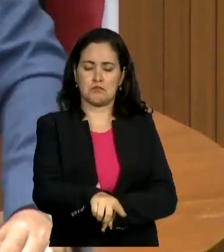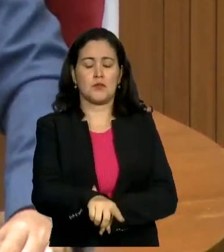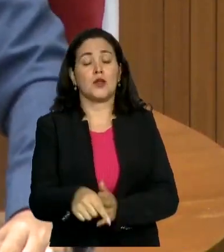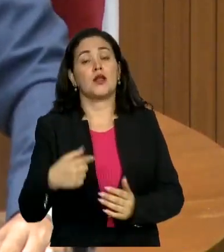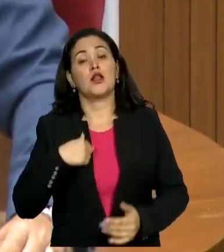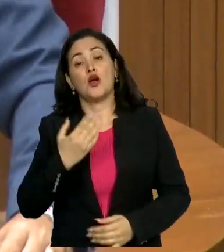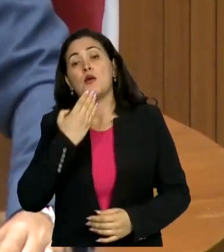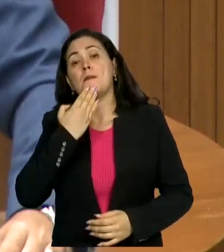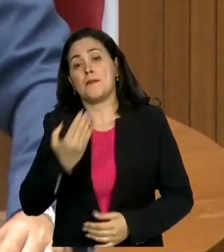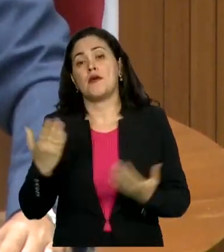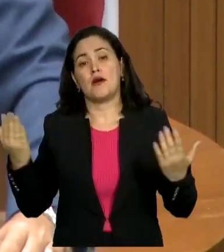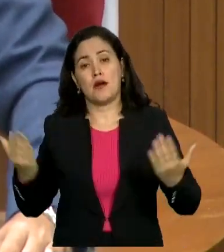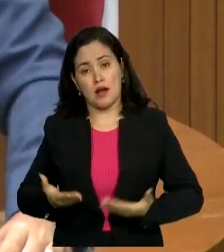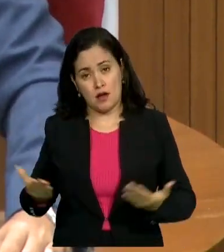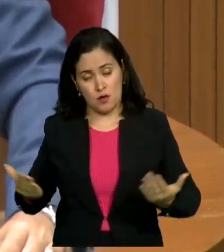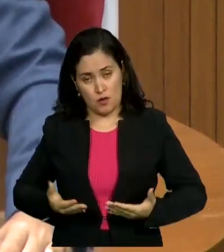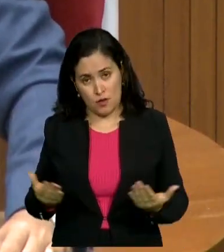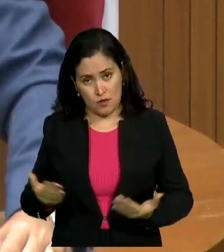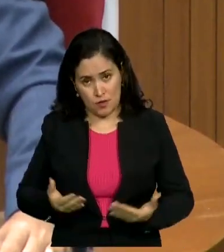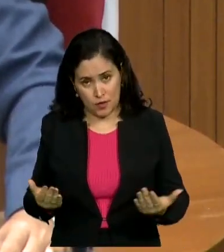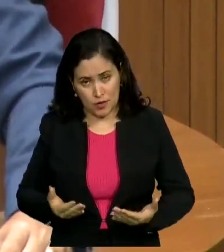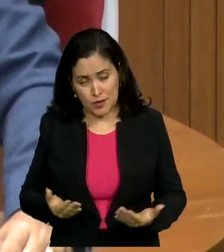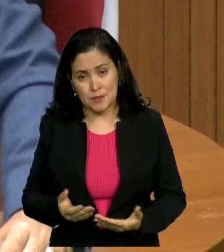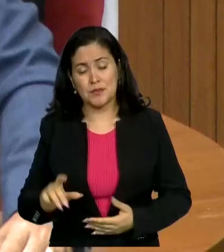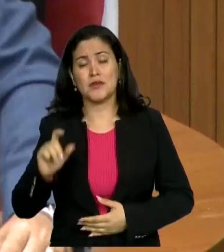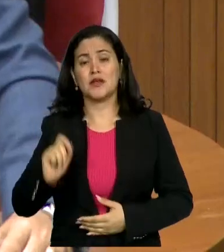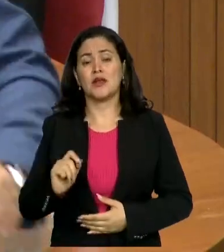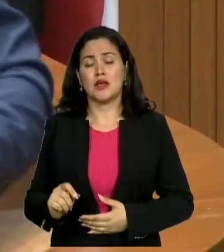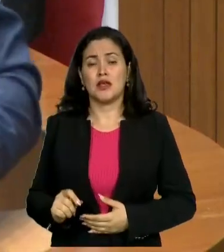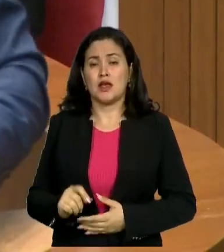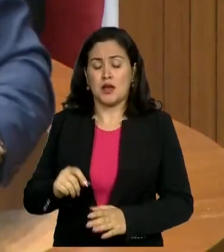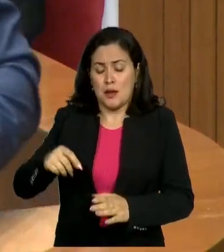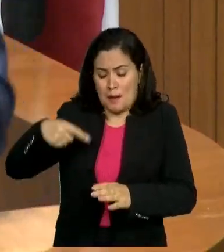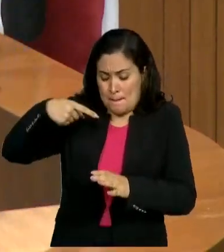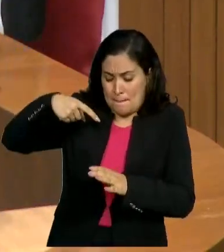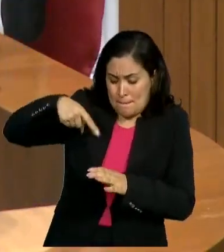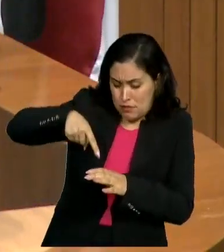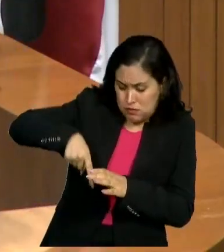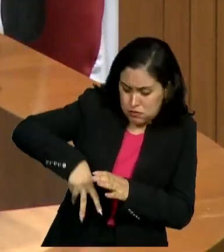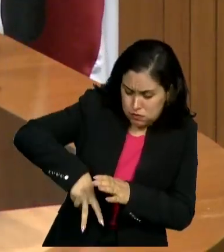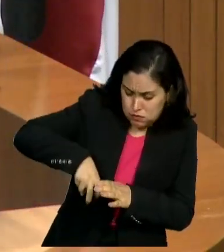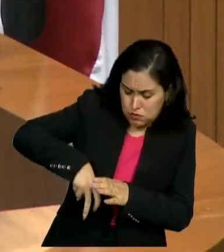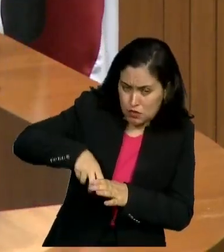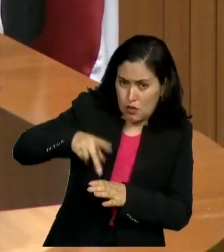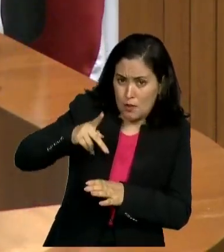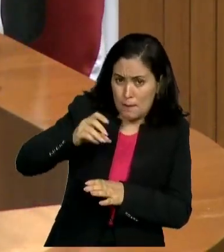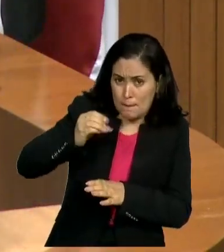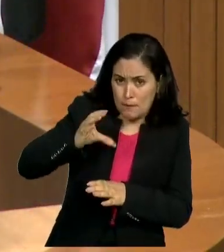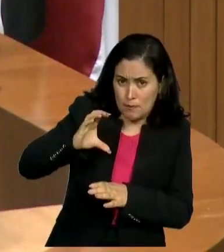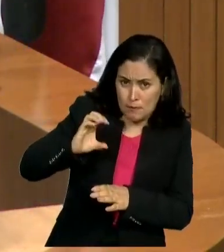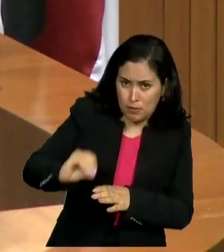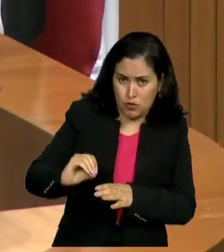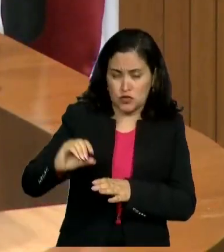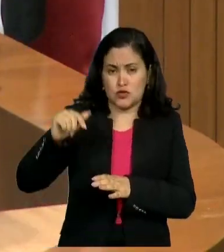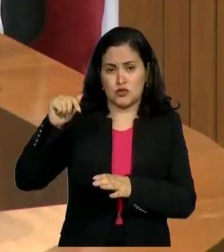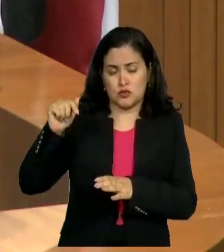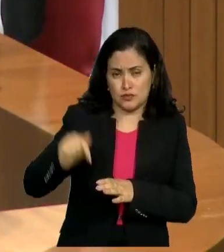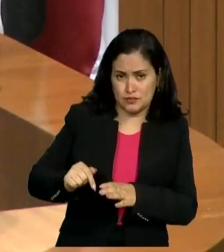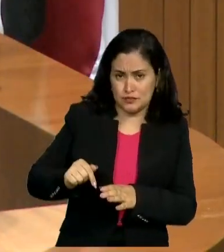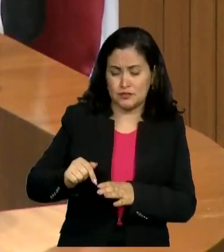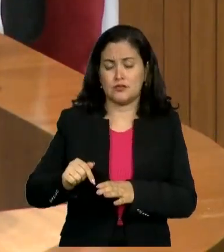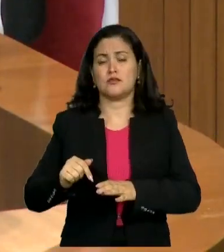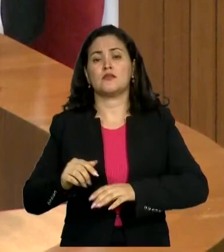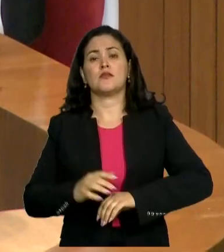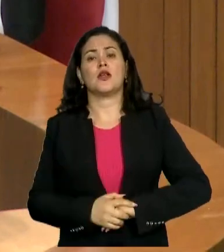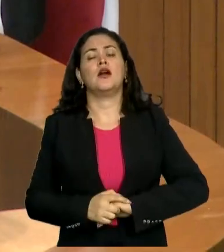profundidade no R4, lá na distribuidora que tem, próximo ao Isabel Cafeteiro, e com isso, a gente aliviar o sistema e